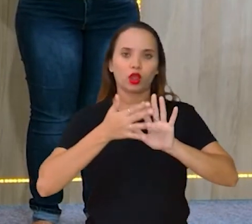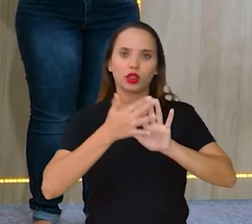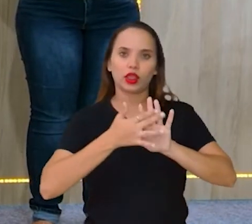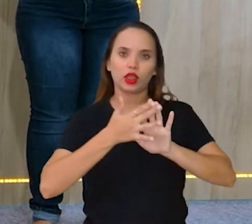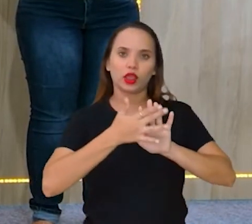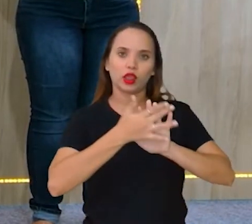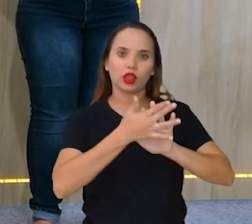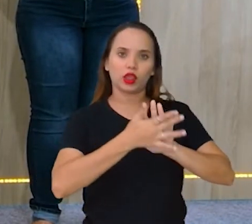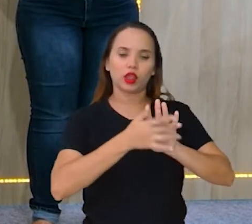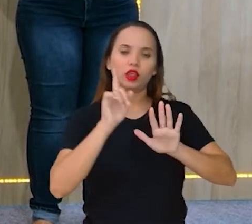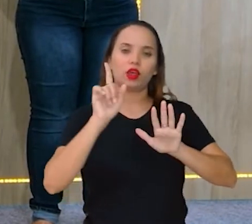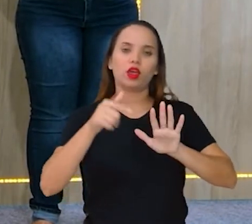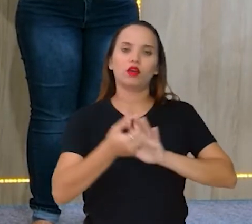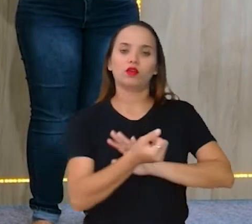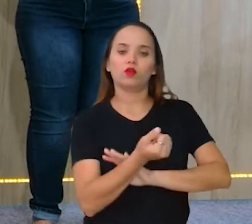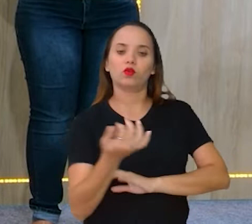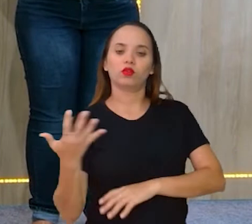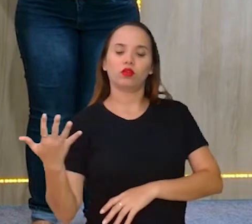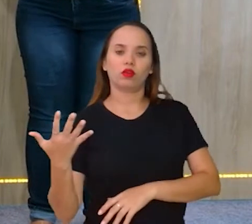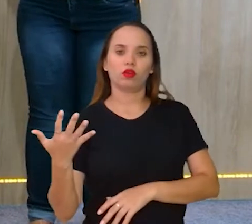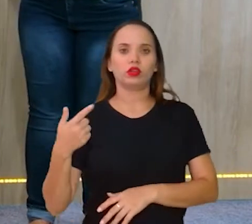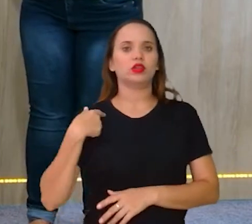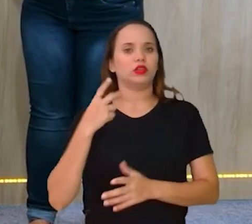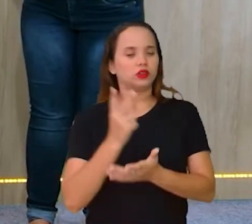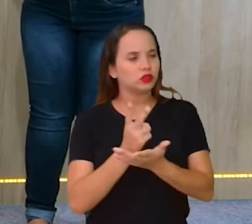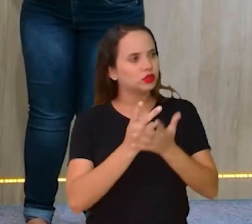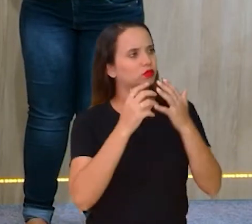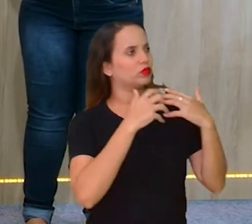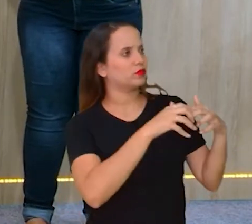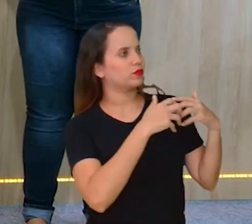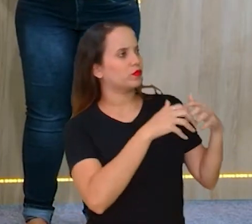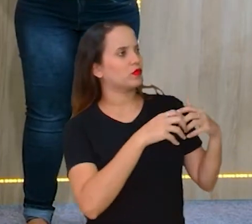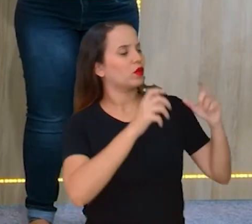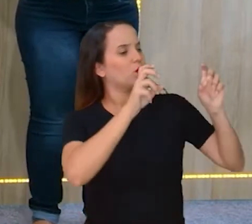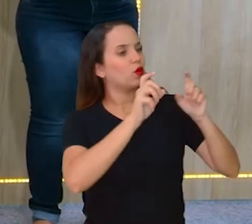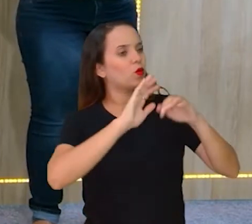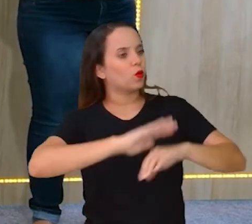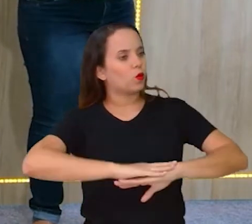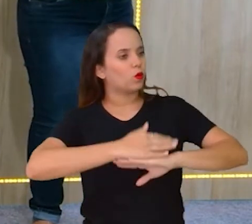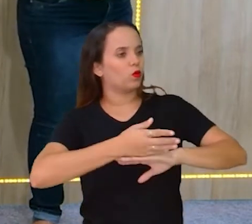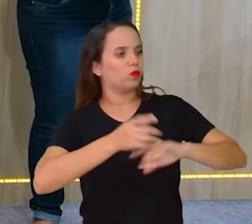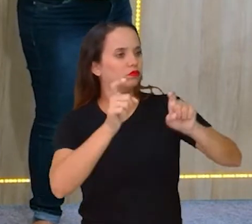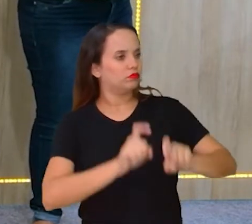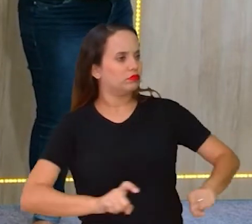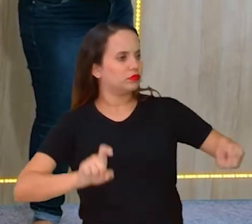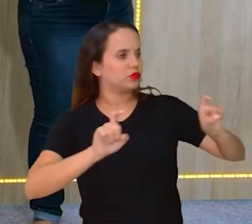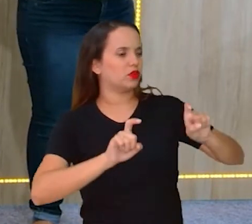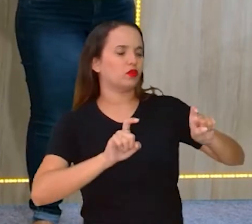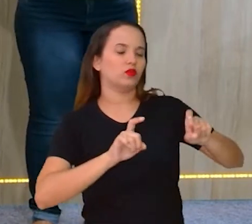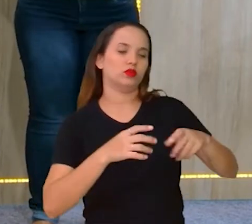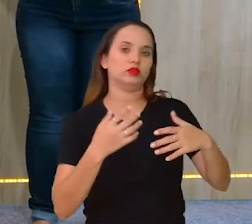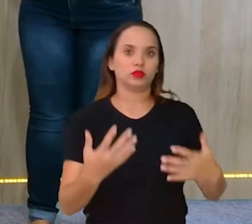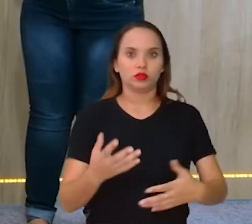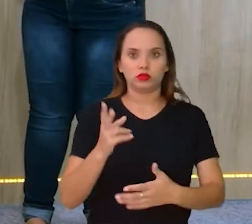de você contar. E a gente faz aquela reflexão, computador, a palavra computador. E assim, a gente sempre quando está usando aqui nas